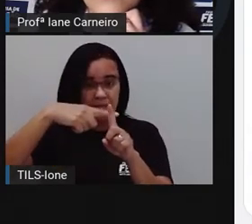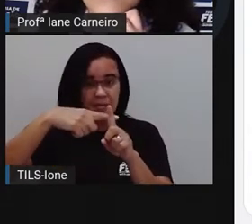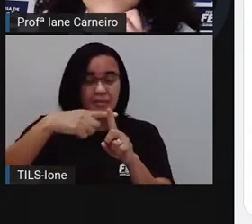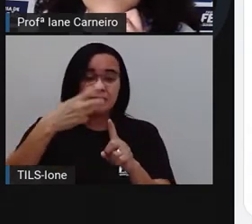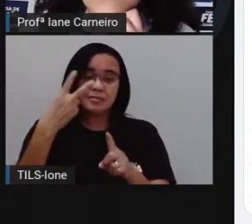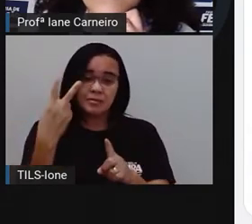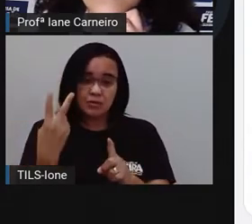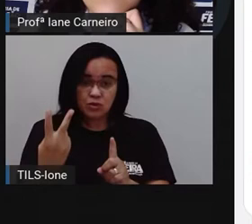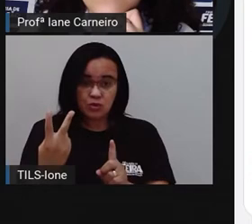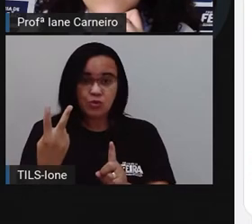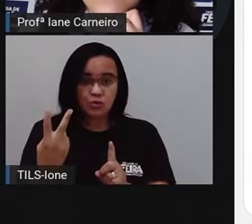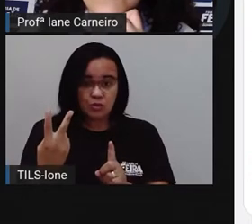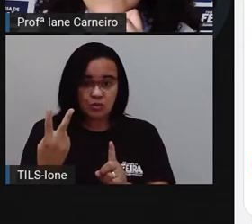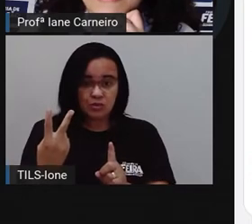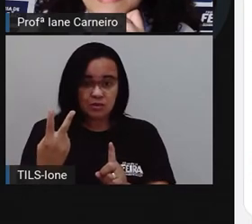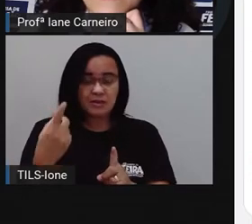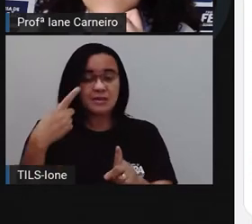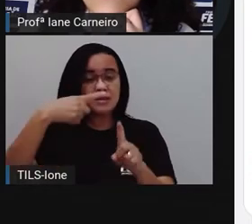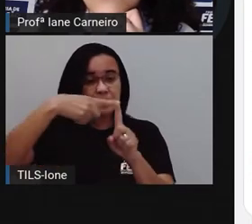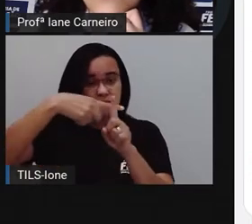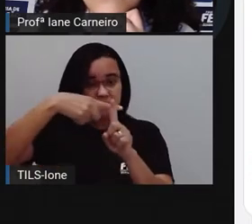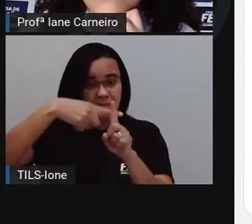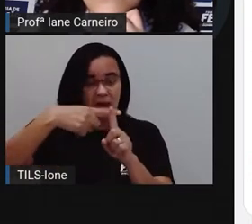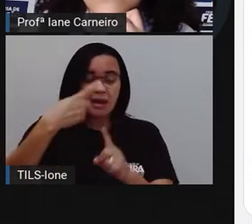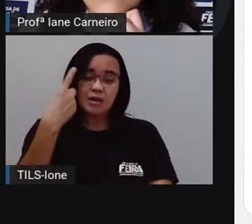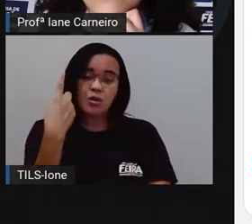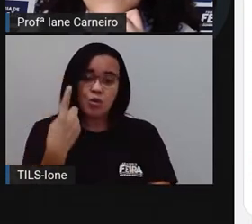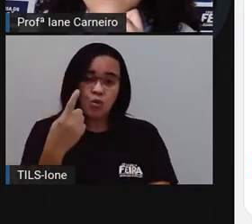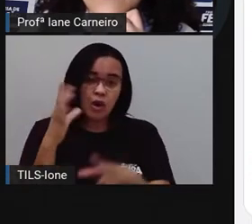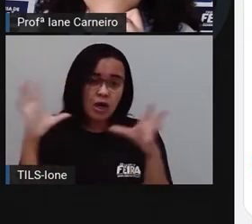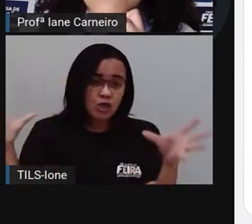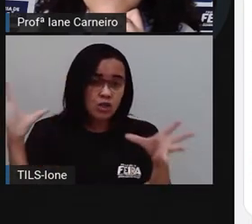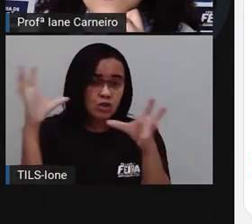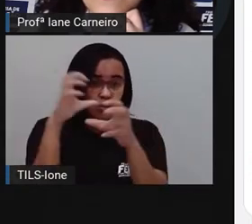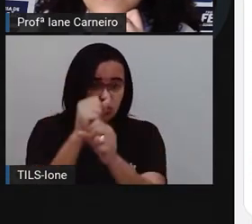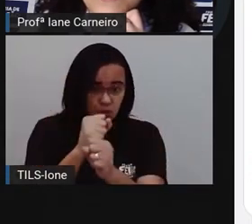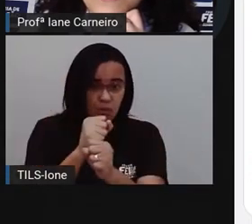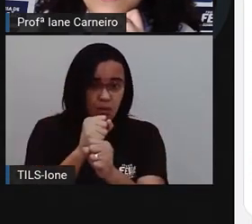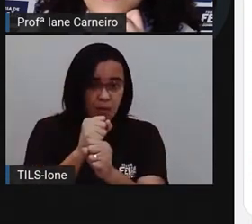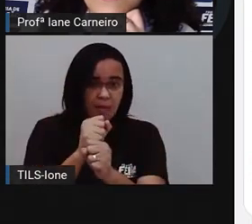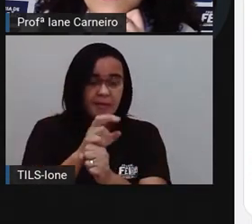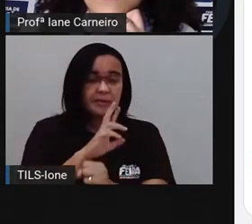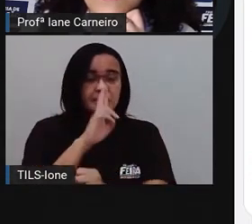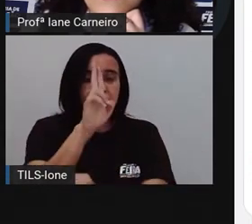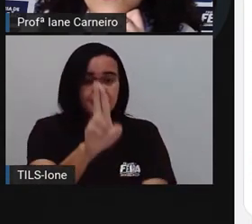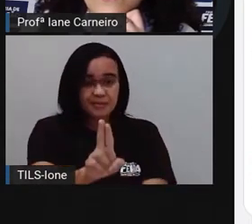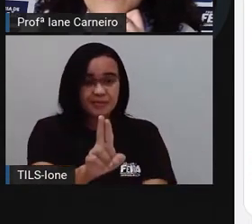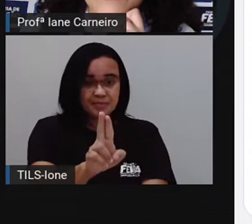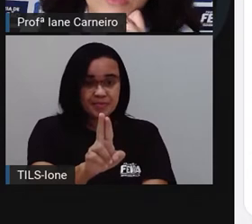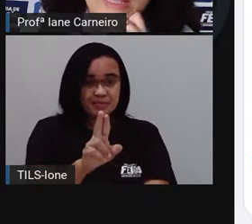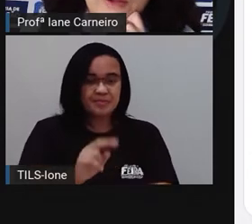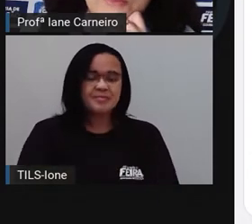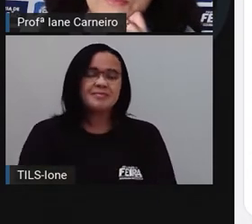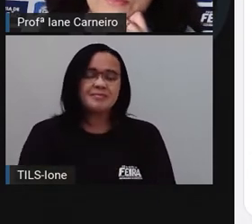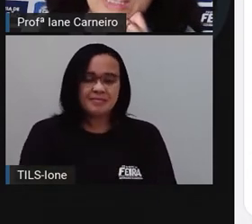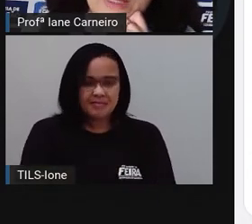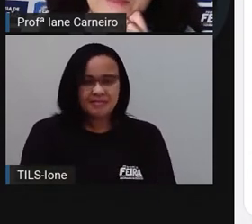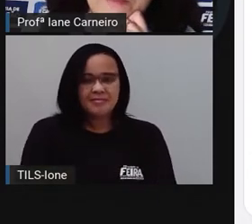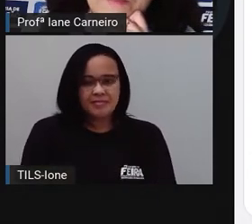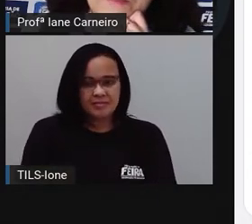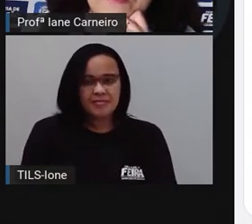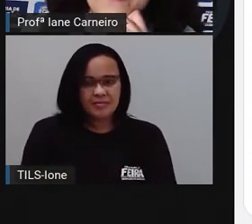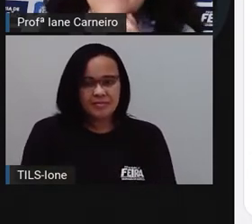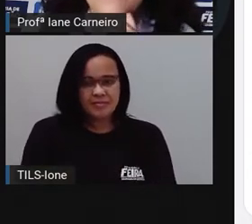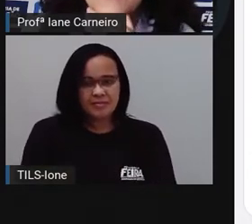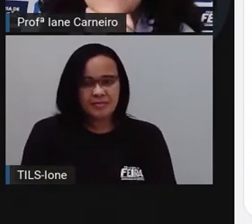dois, mais um, né? E a gente vai descobrir qual é o total, né?